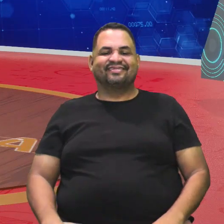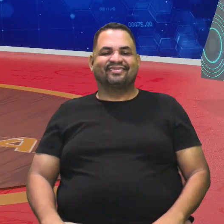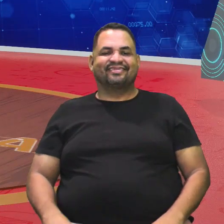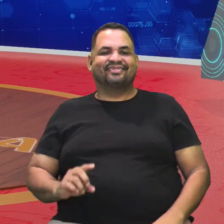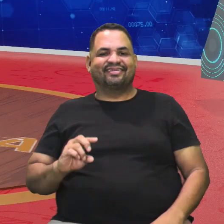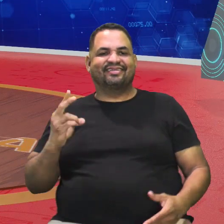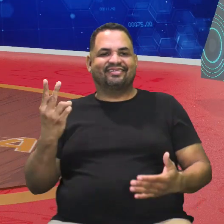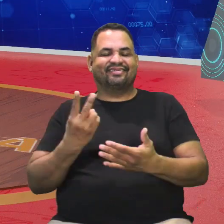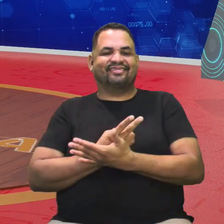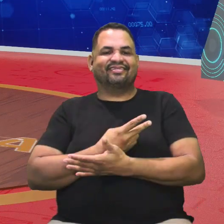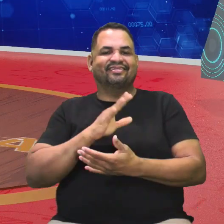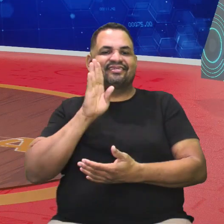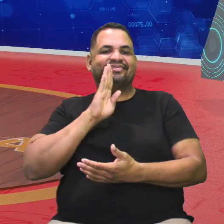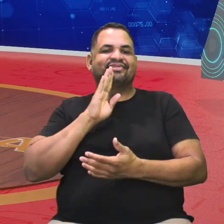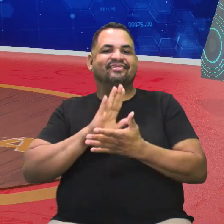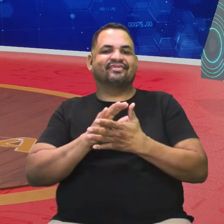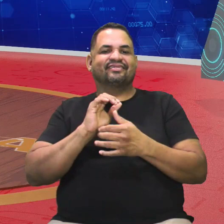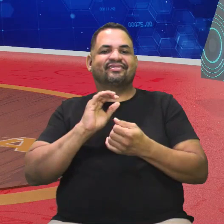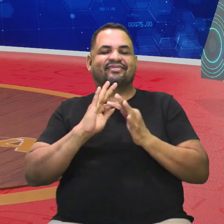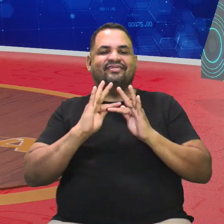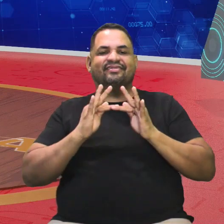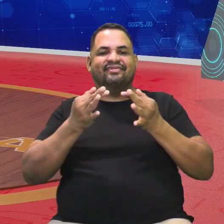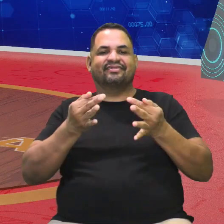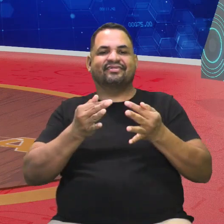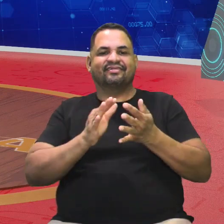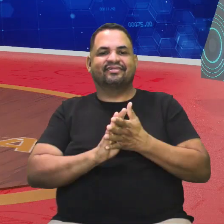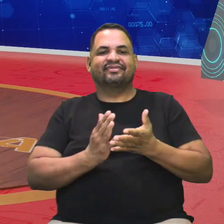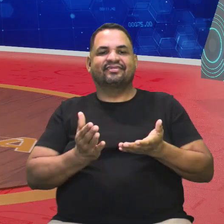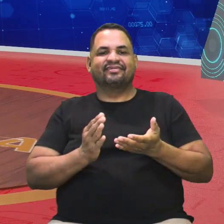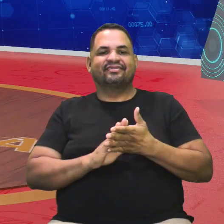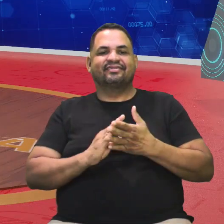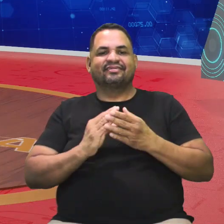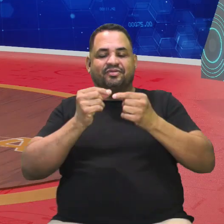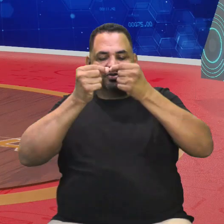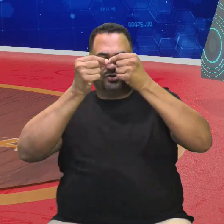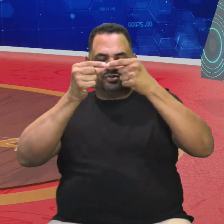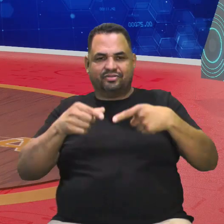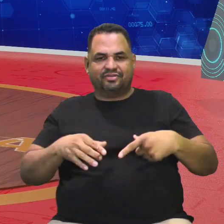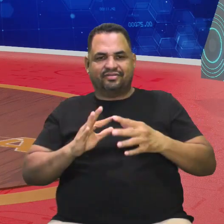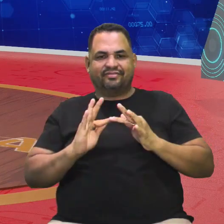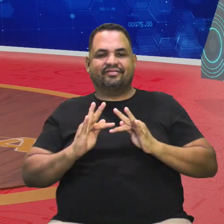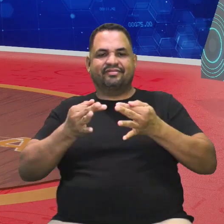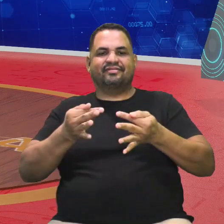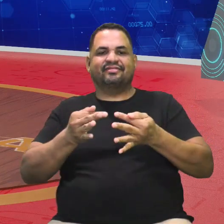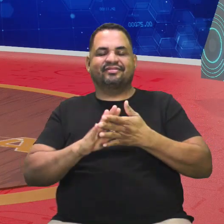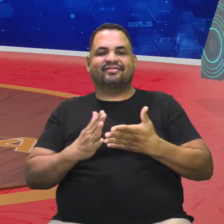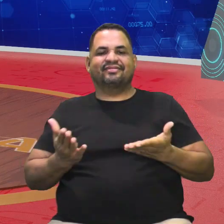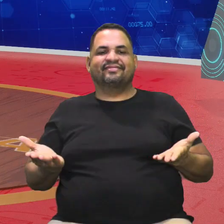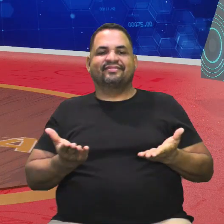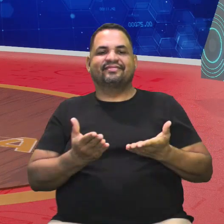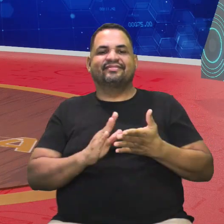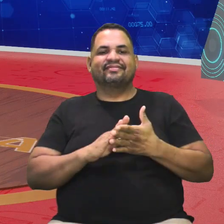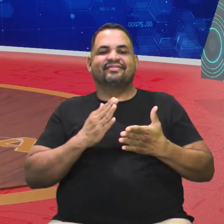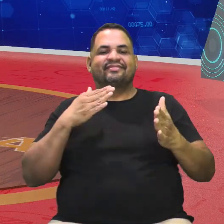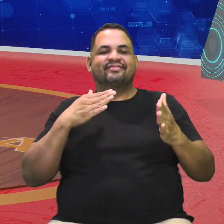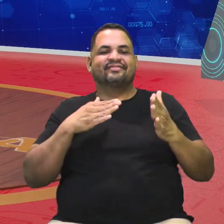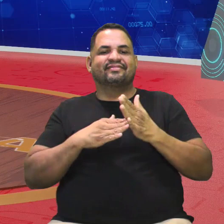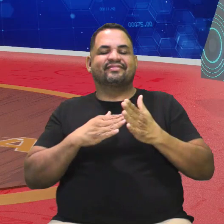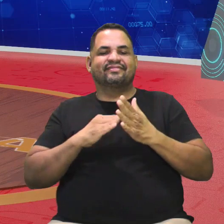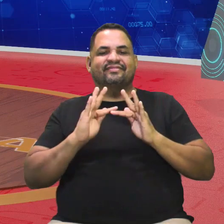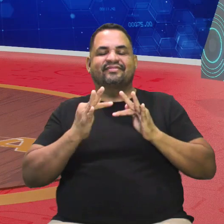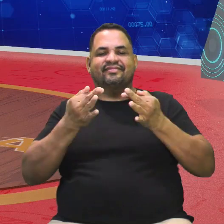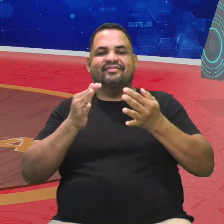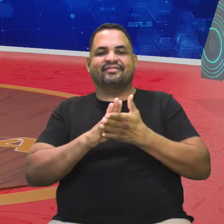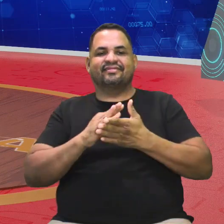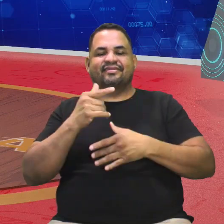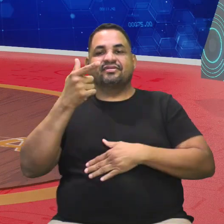assim que funciona. Mas legal. A gente agora fecha a sessão de cônicas. Fechamos a temporada, né? Último episódio.